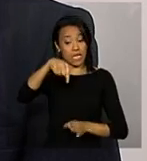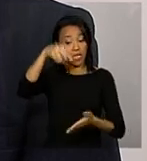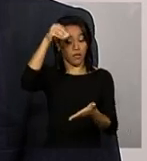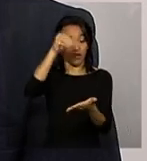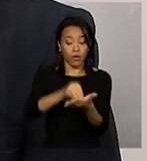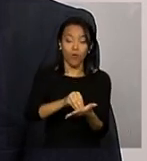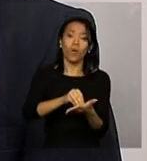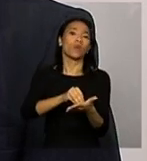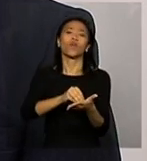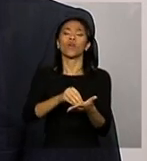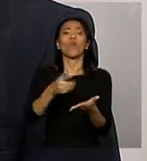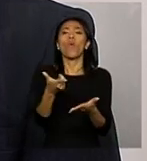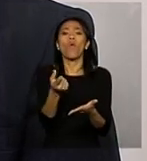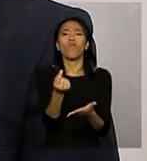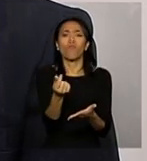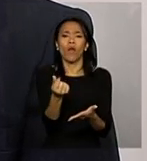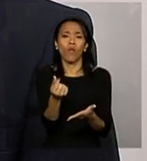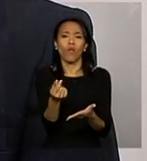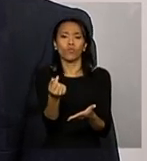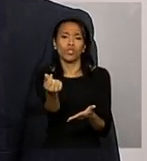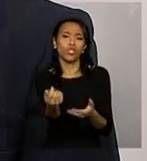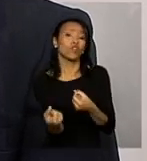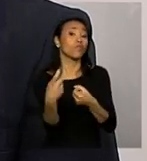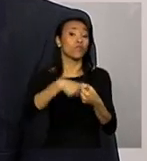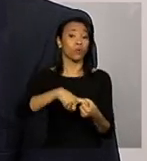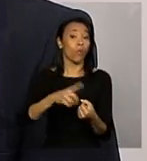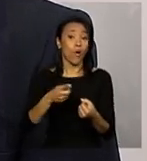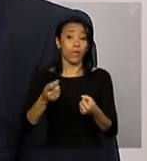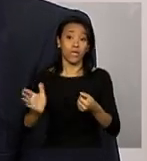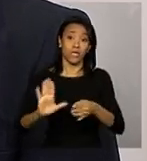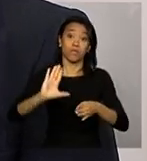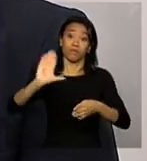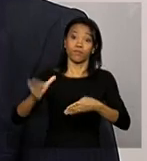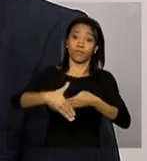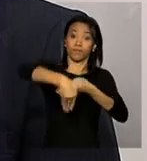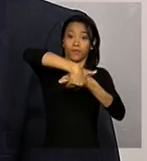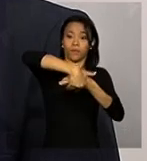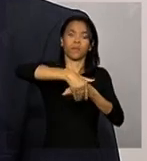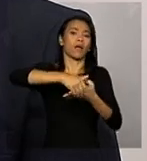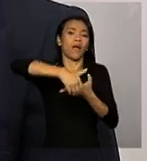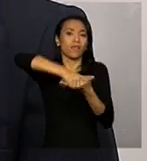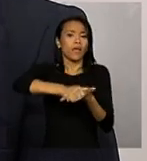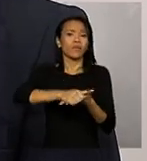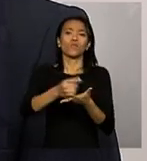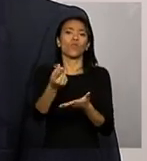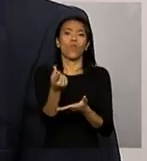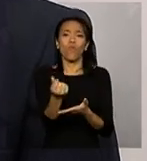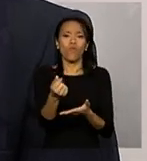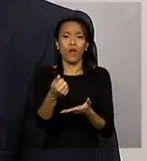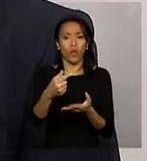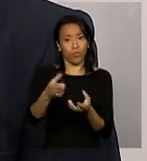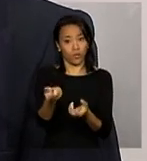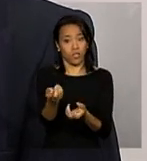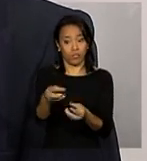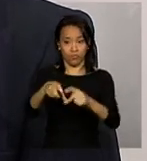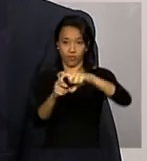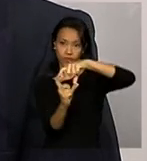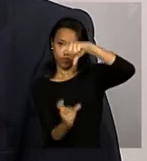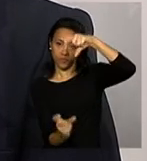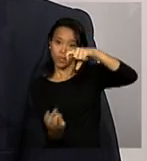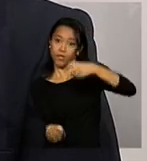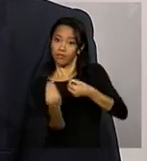o valor que ele devolveu e anexe o comprovante de devolução. Nesse demonstrativo tem um campo